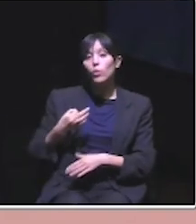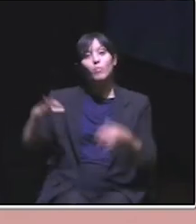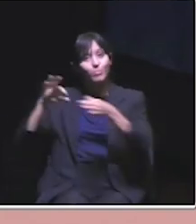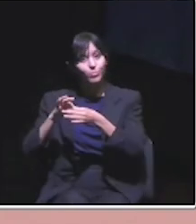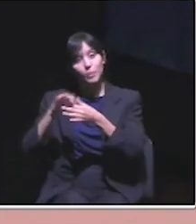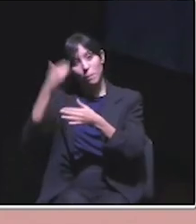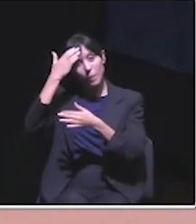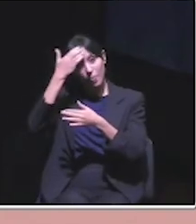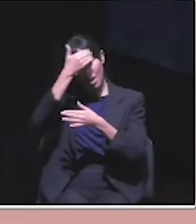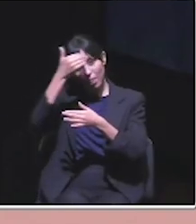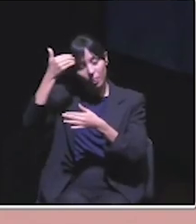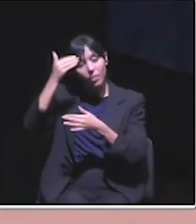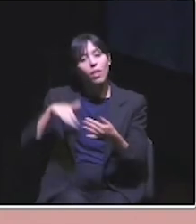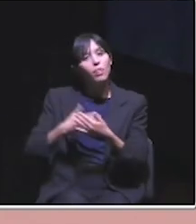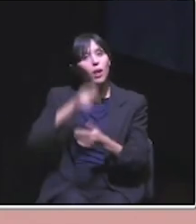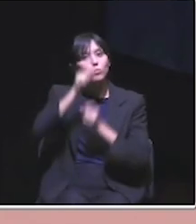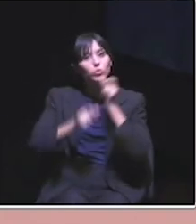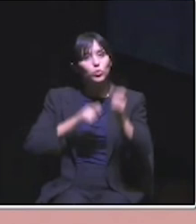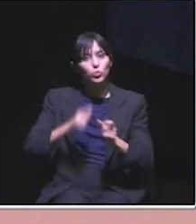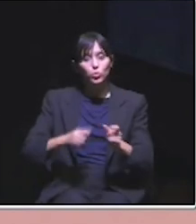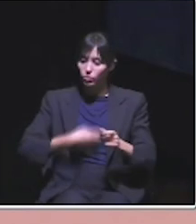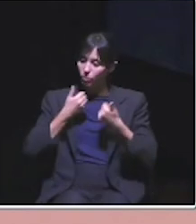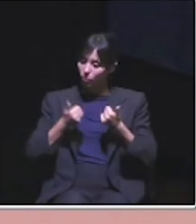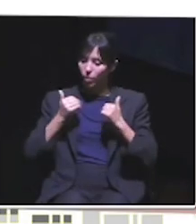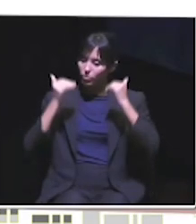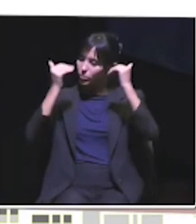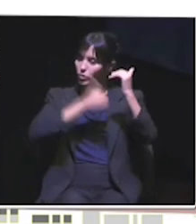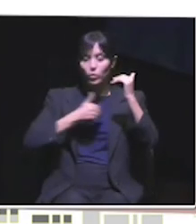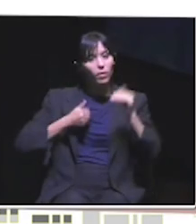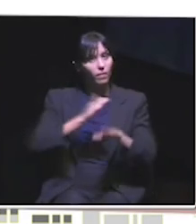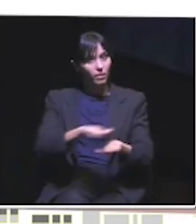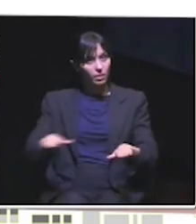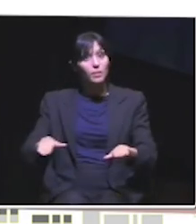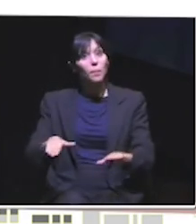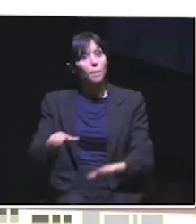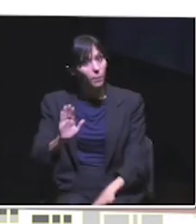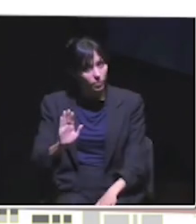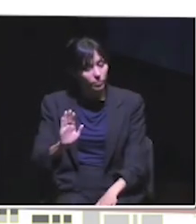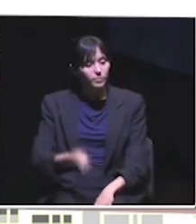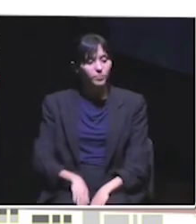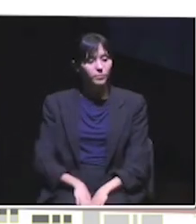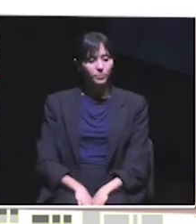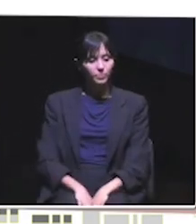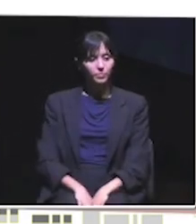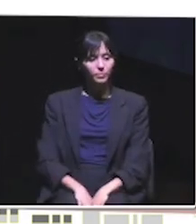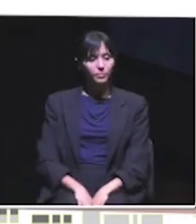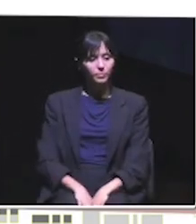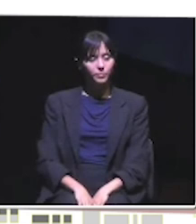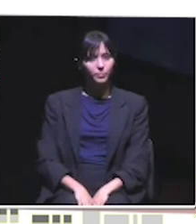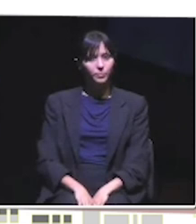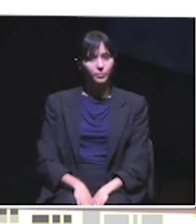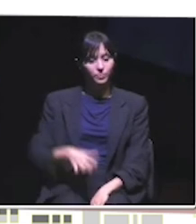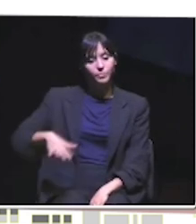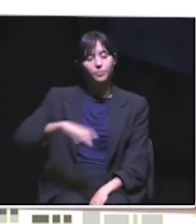e no bem-estar das pessoas e no crescimento saudável das nossas crianças. No entanto, a falta ou perda